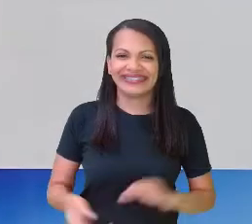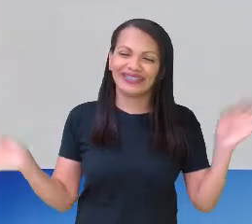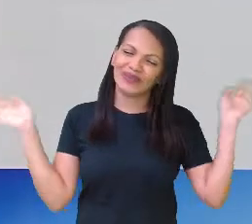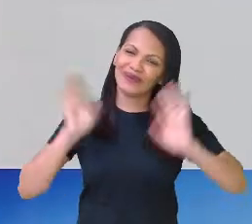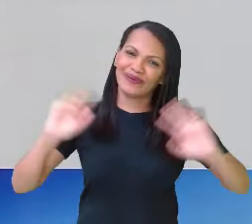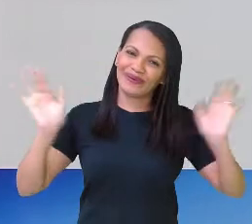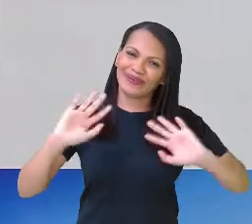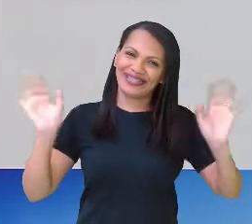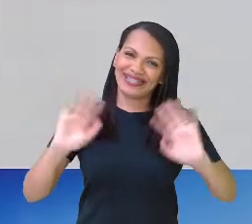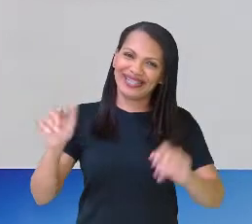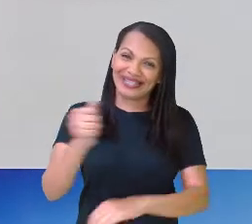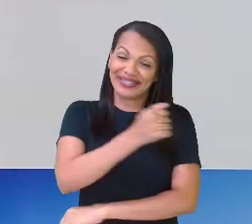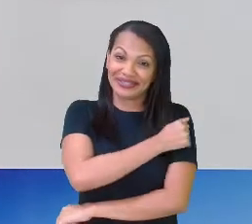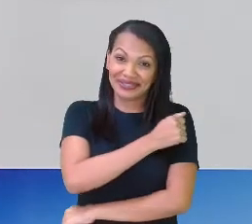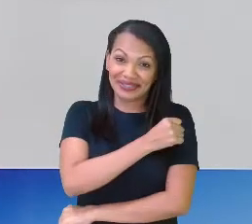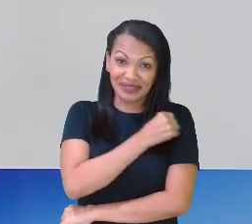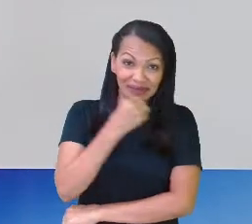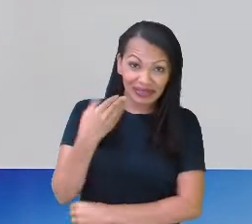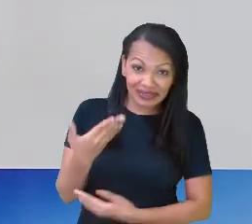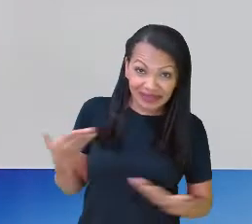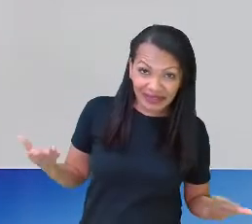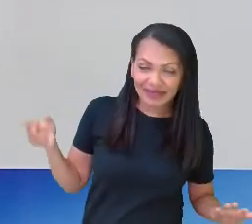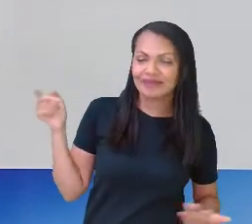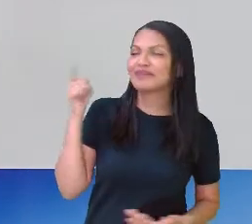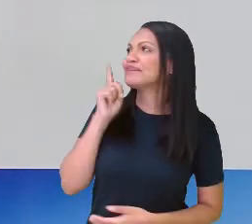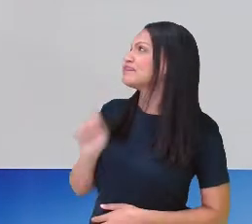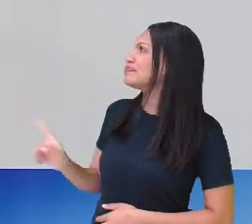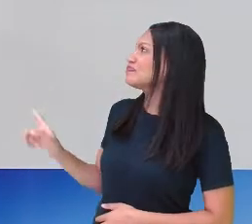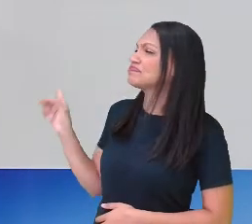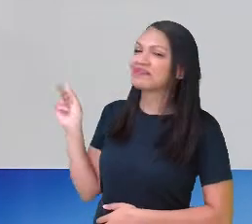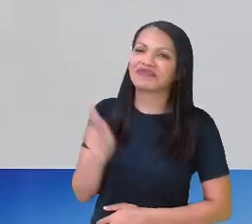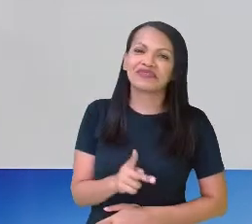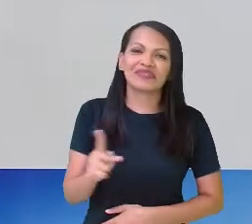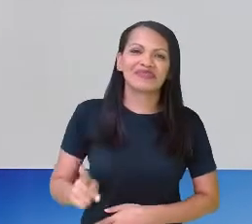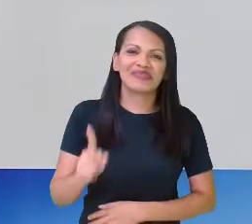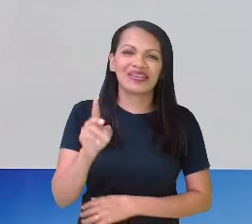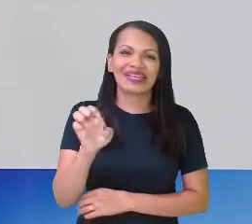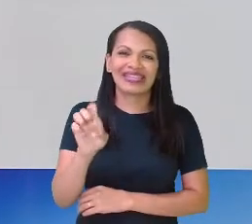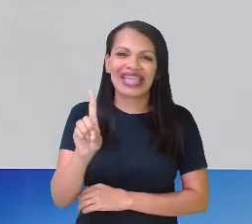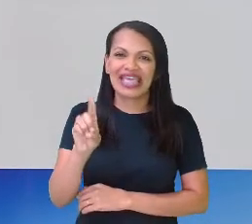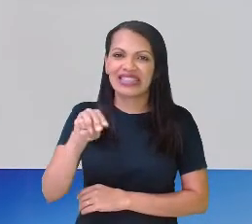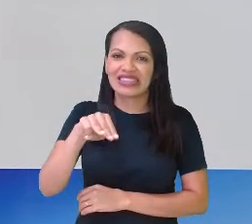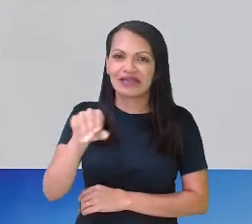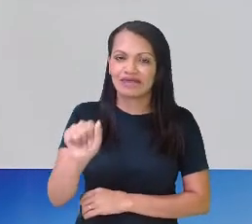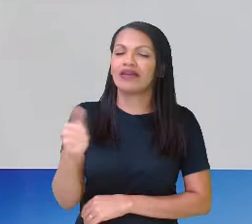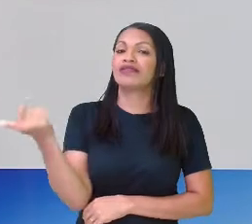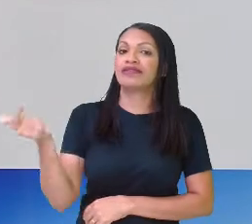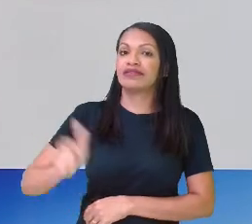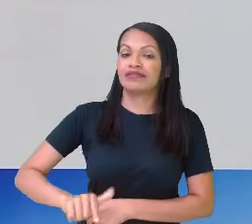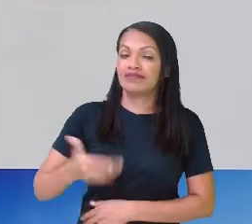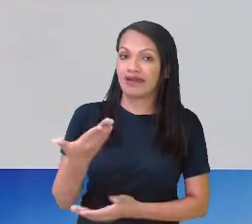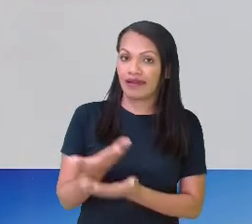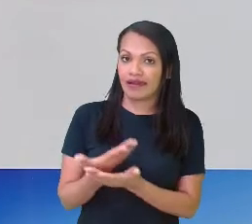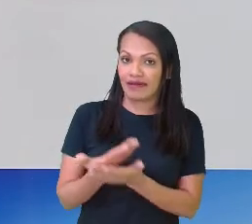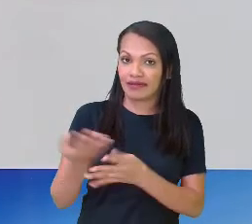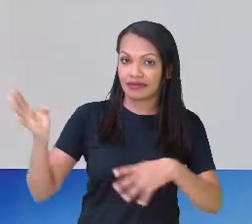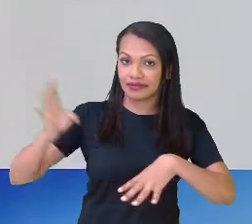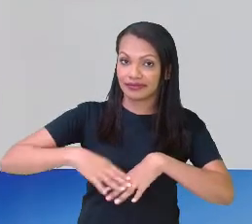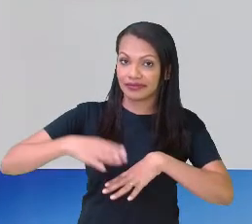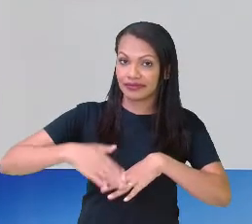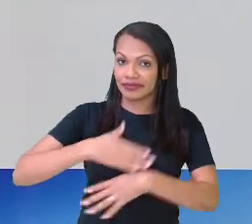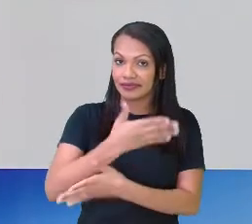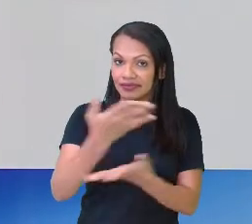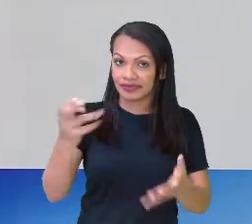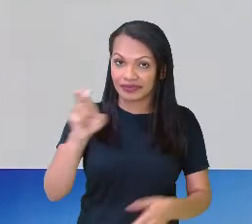Olá pessoal, eu sou a professora Kedima Santos e estou aqui para mais uma aula de matemática